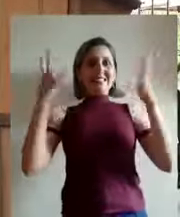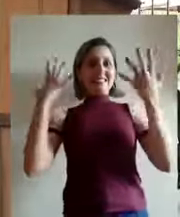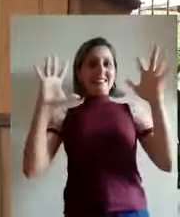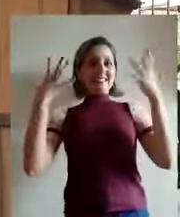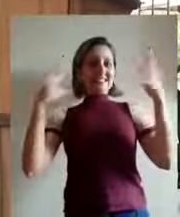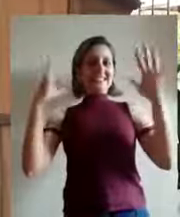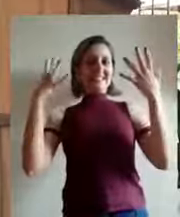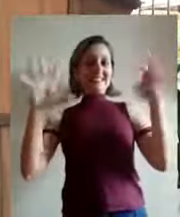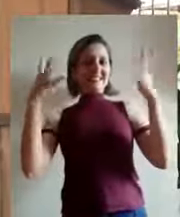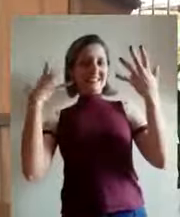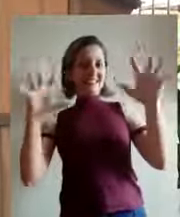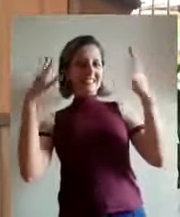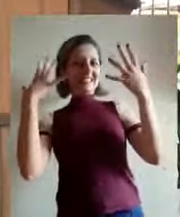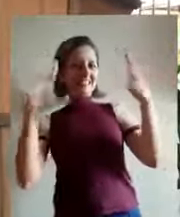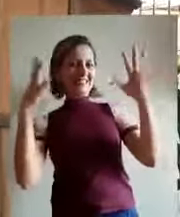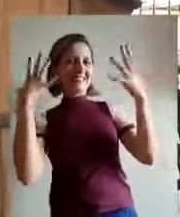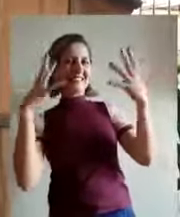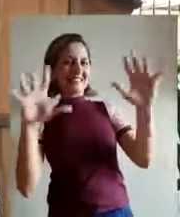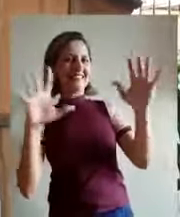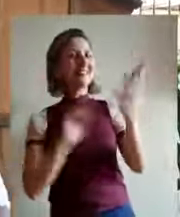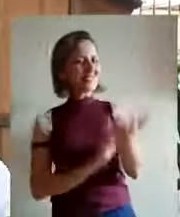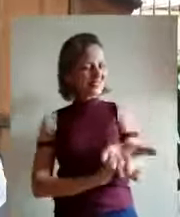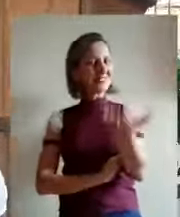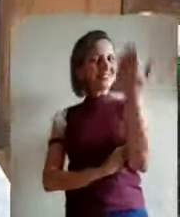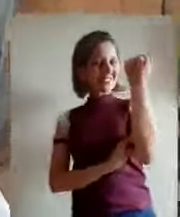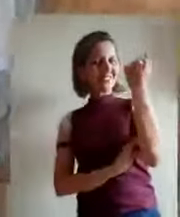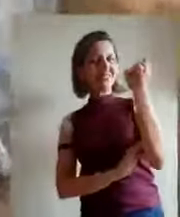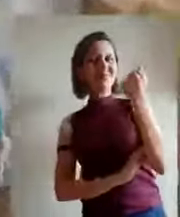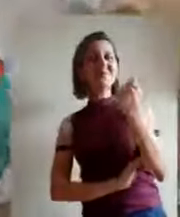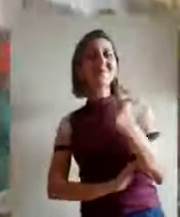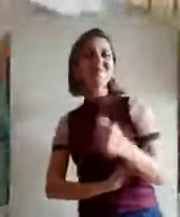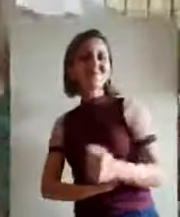Parabéns! Então, solta o som, DJ!